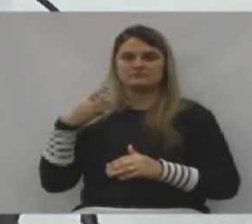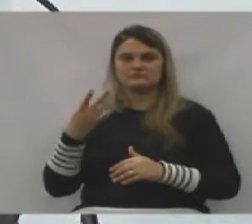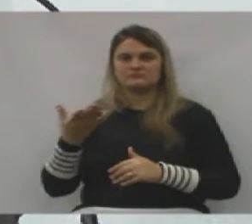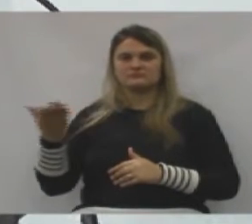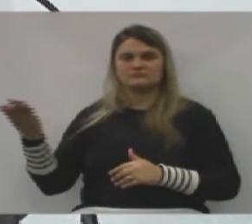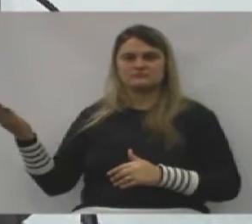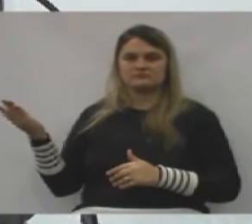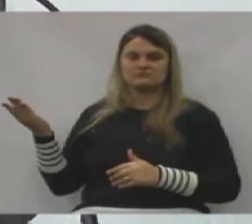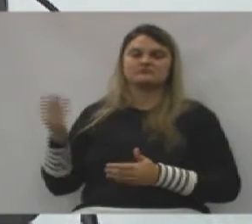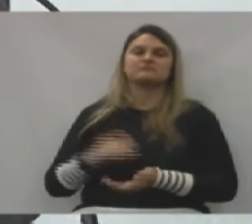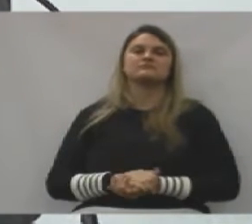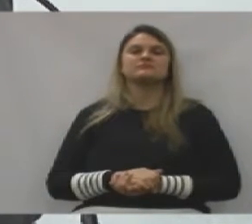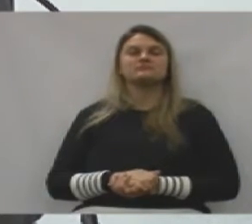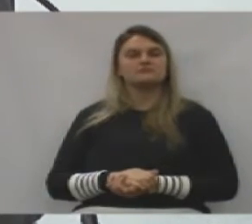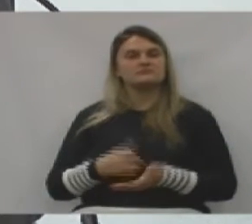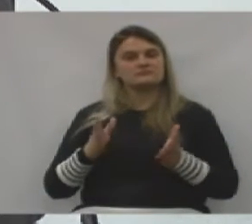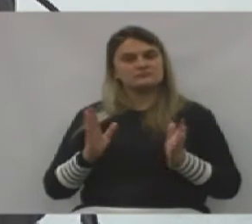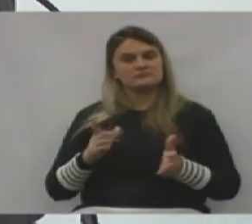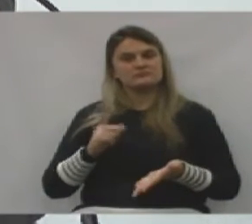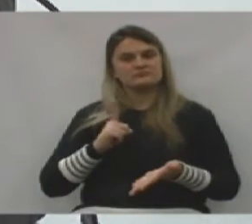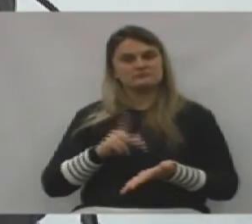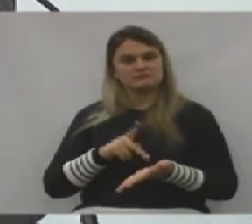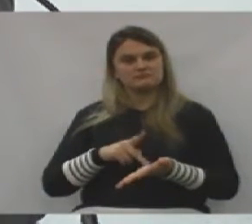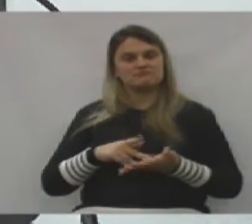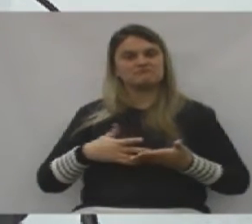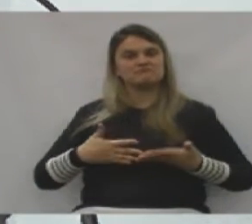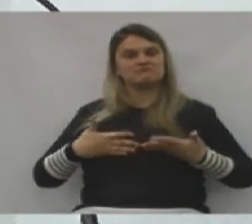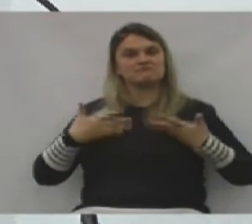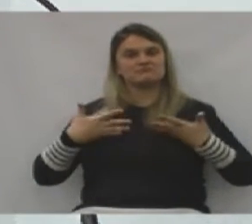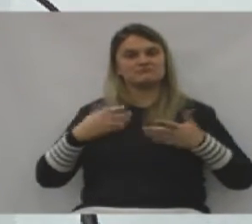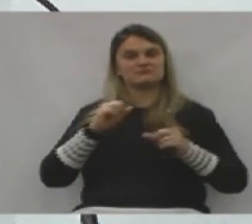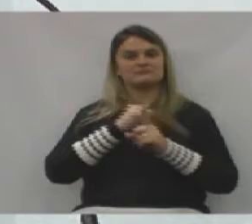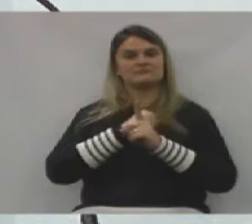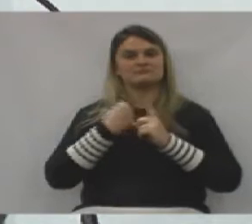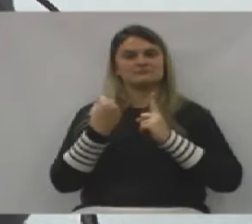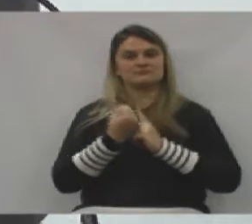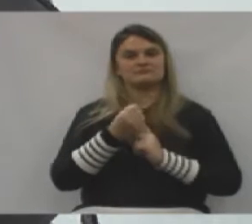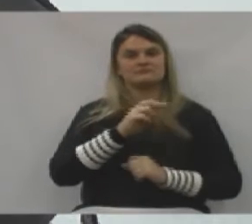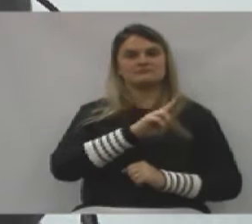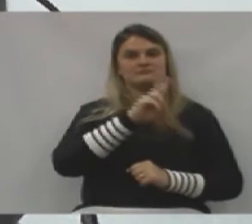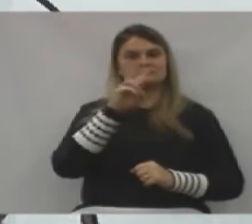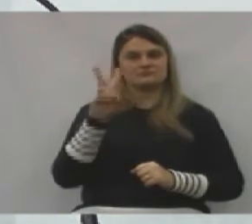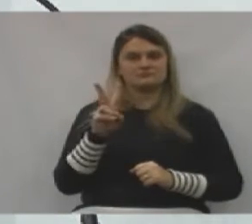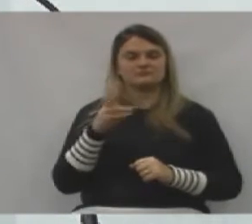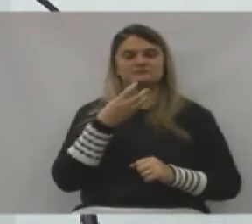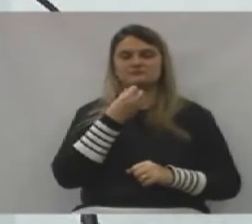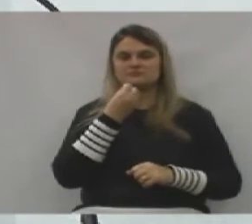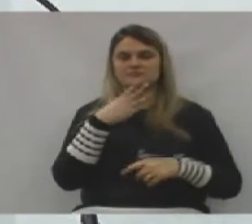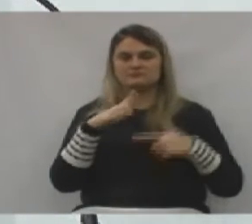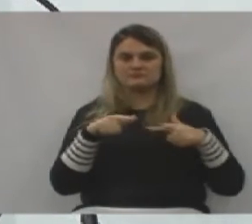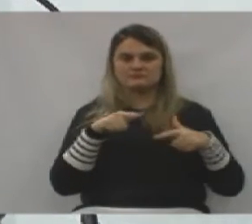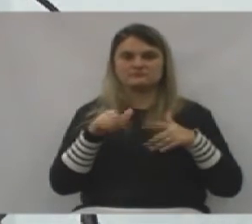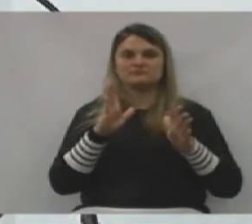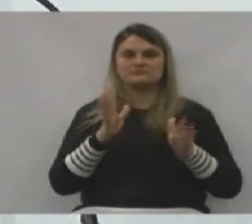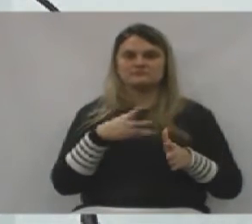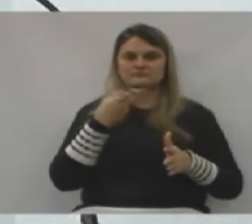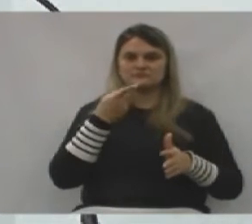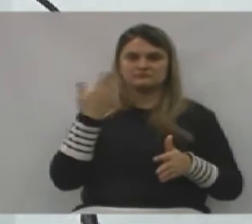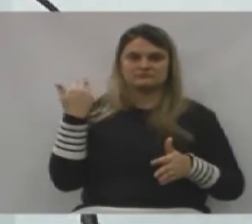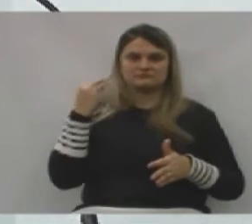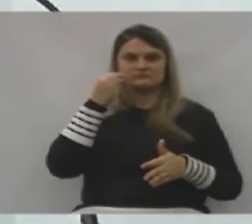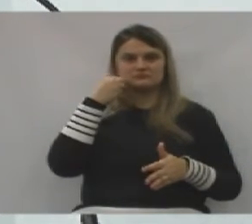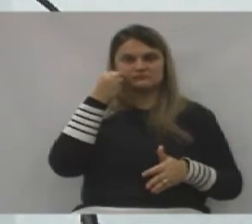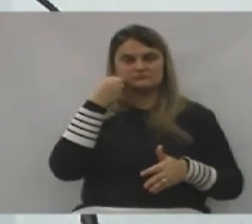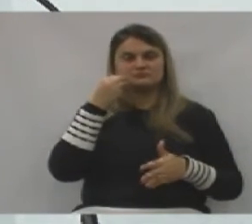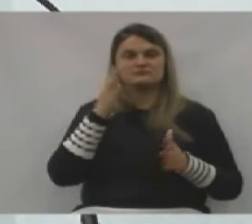vereadores, que estão realmente surpreendendo a sociedade União da Vitória, como eu já falei em algumas outras oportunidades,